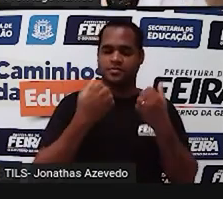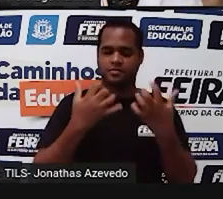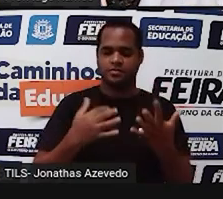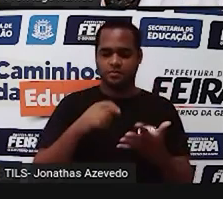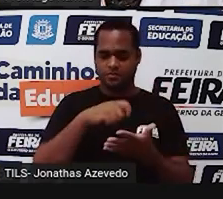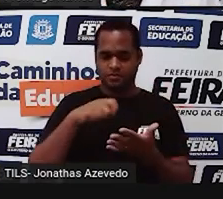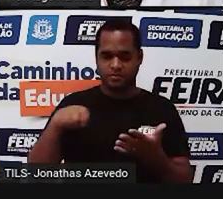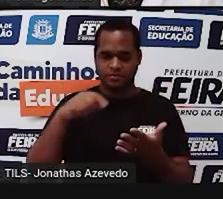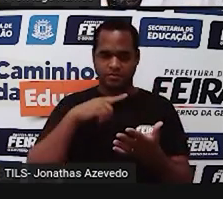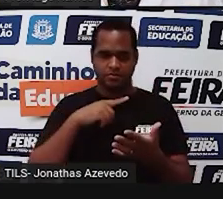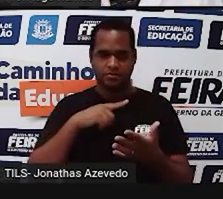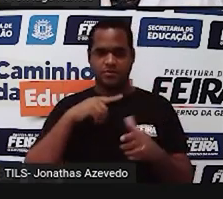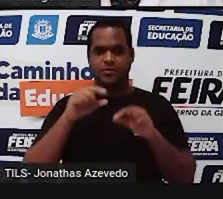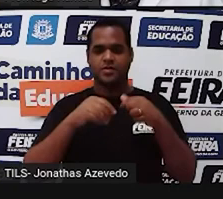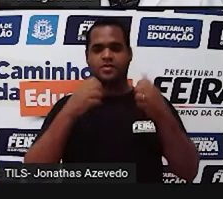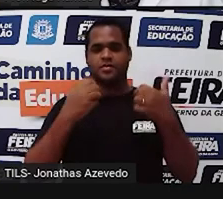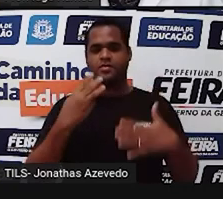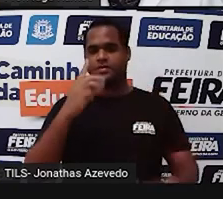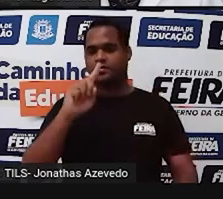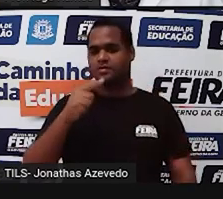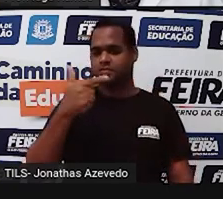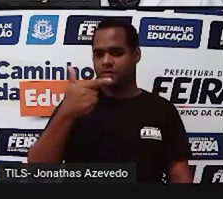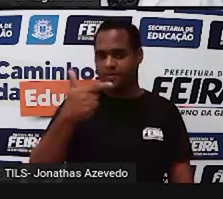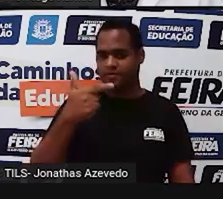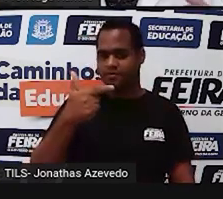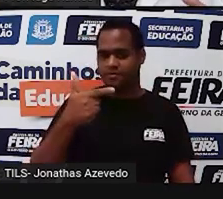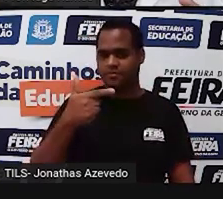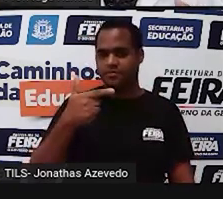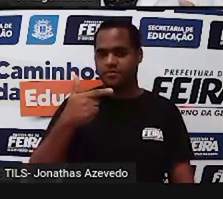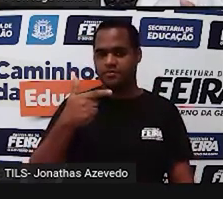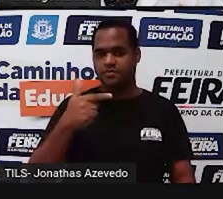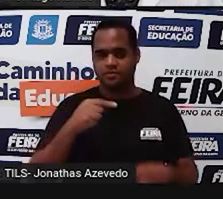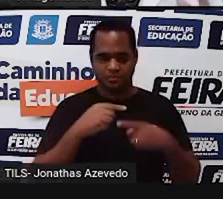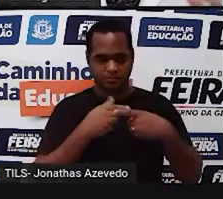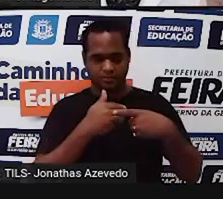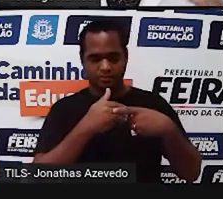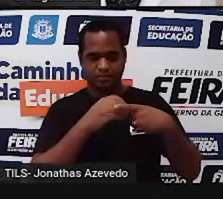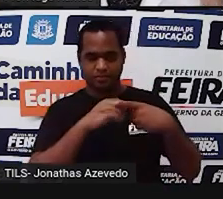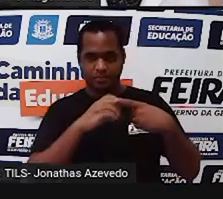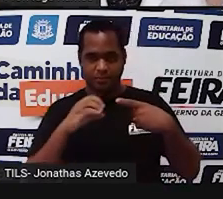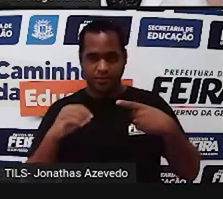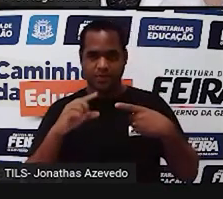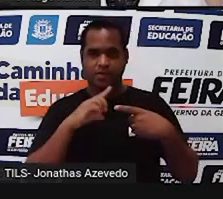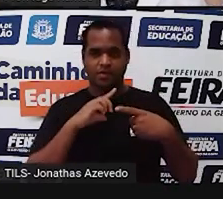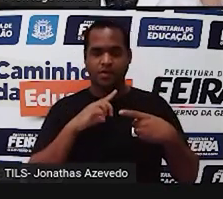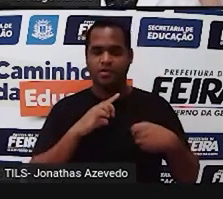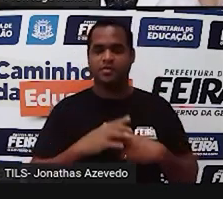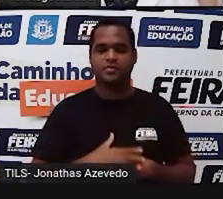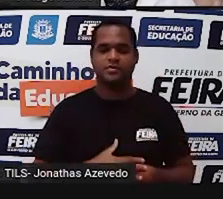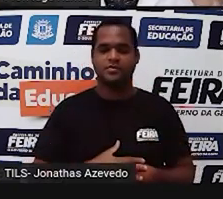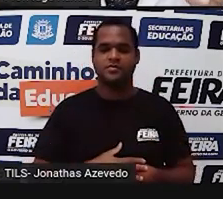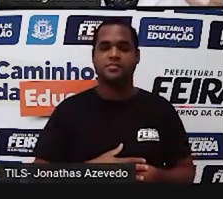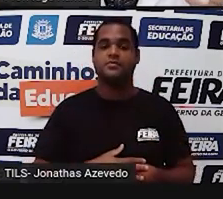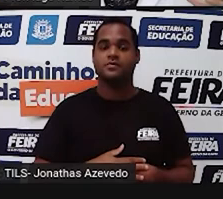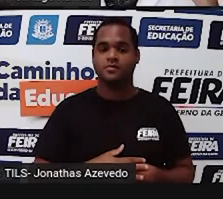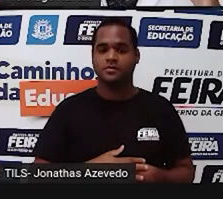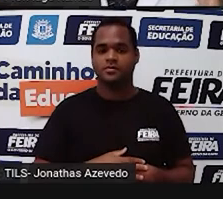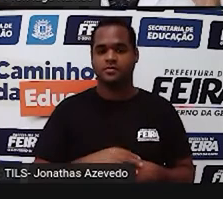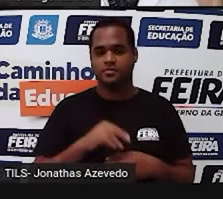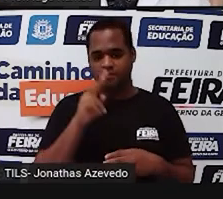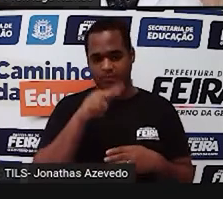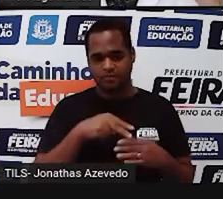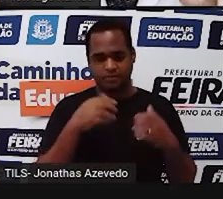na forma fracionária 3,2 centésimos, né? Fica até meio ruim de ler assim.